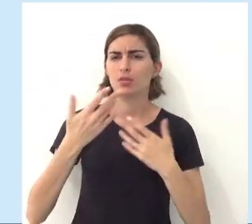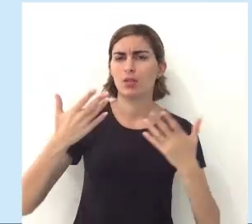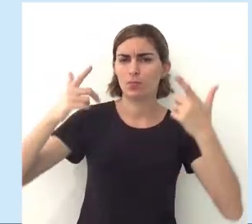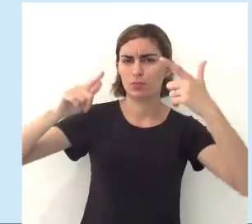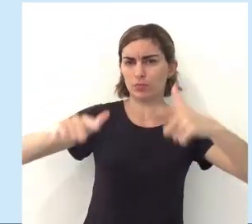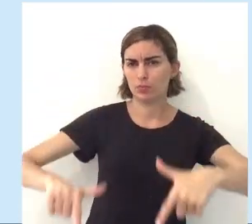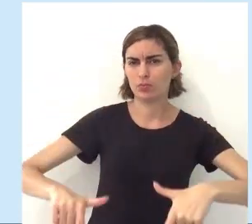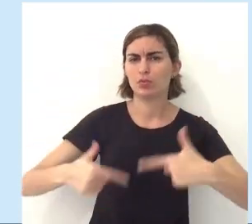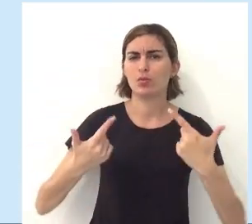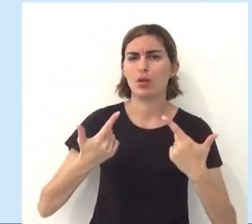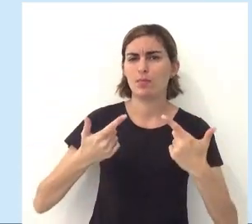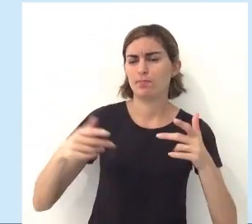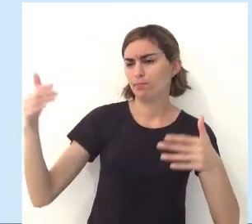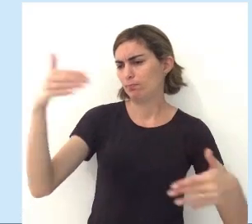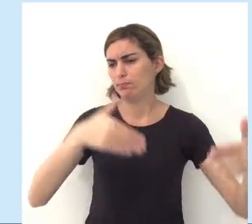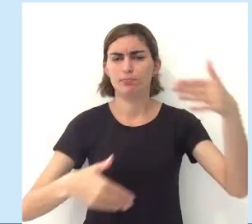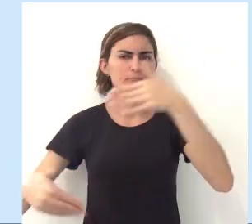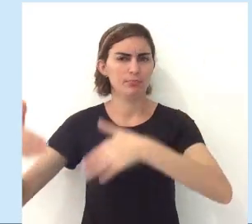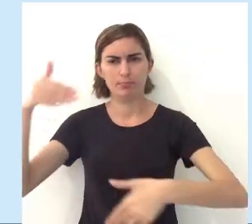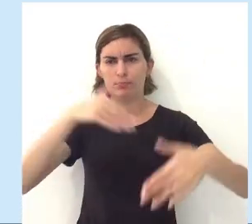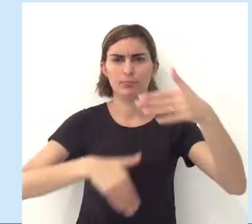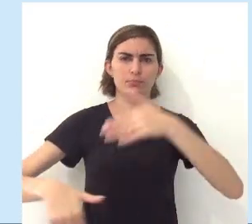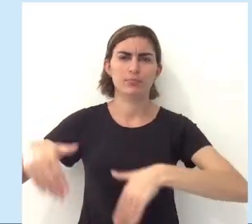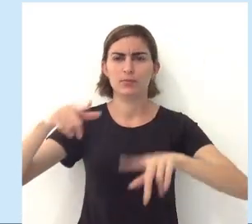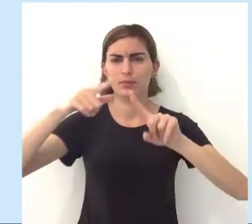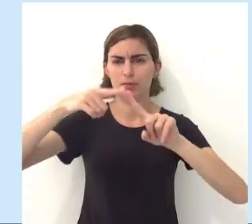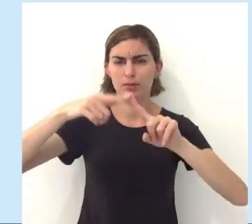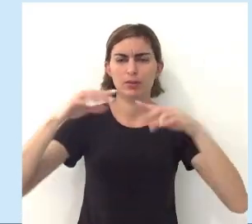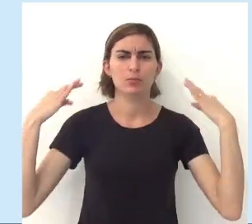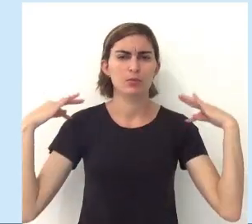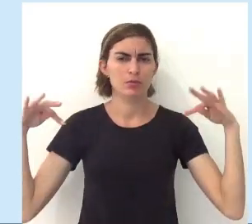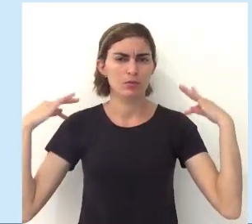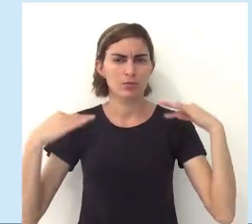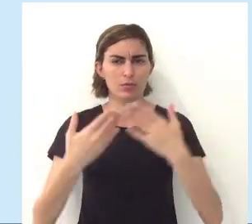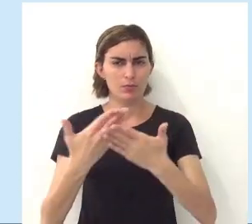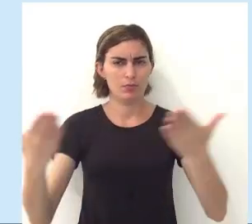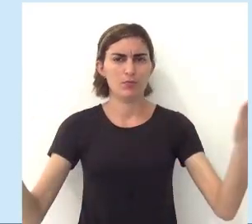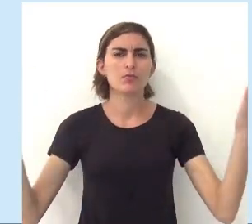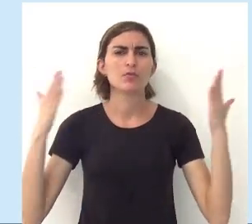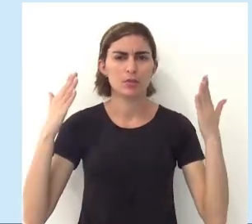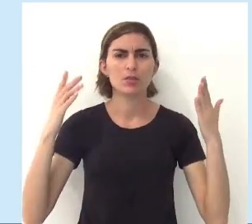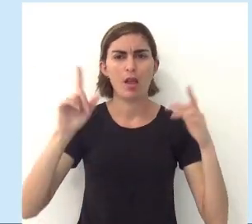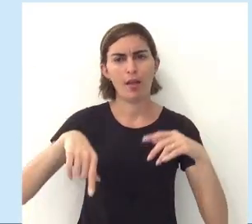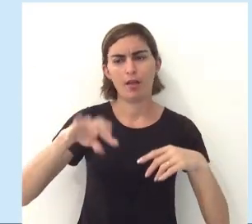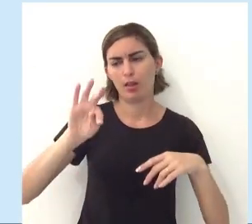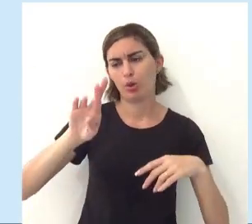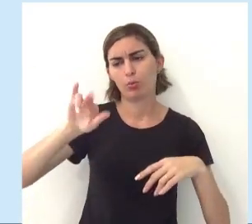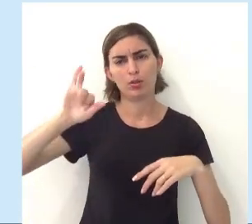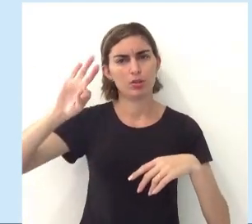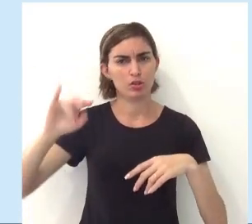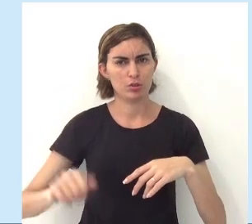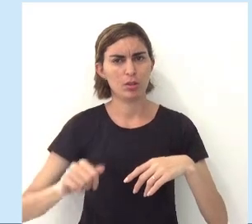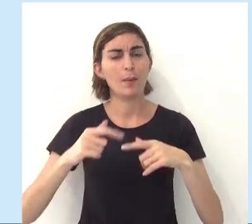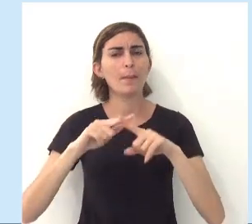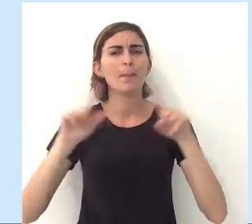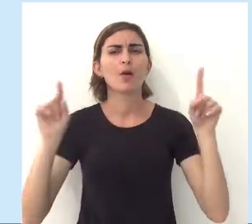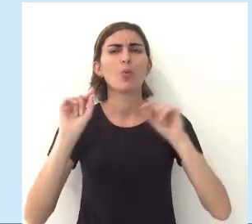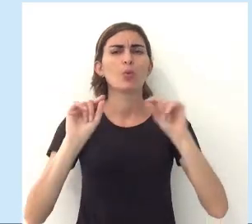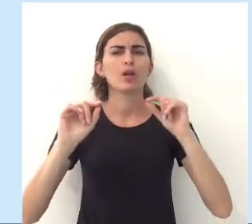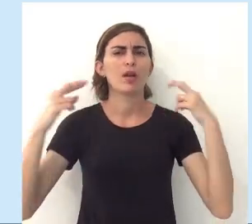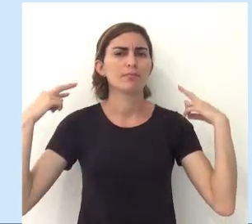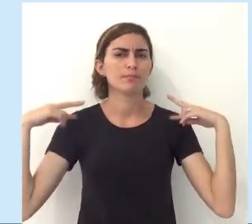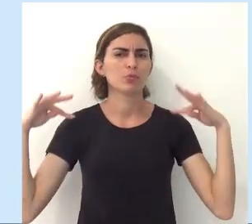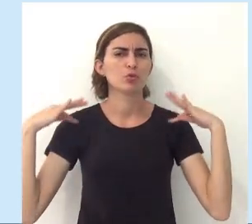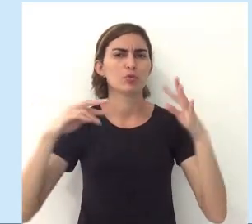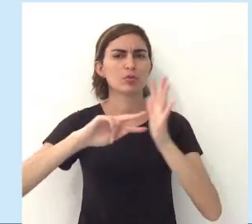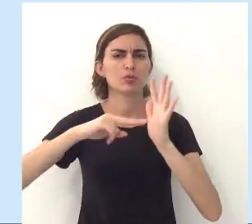você vai até um ambiente e participa de um desses tipos de turismo, você é considerado um turista, tá? Mas o que